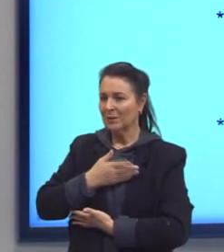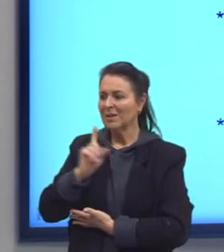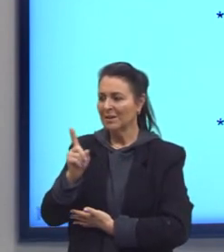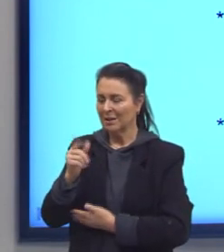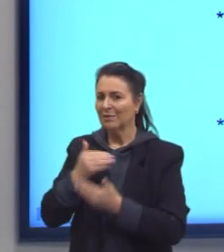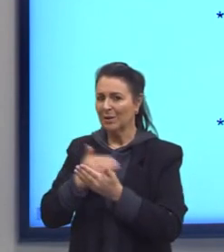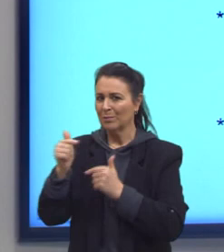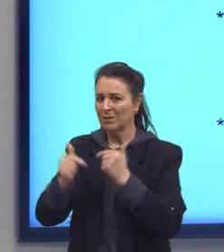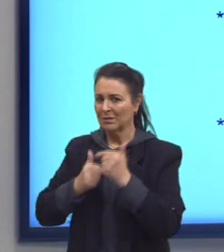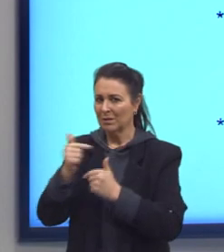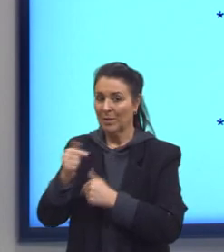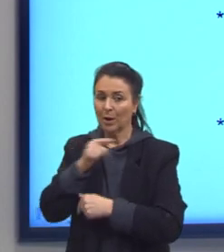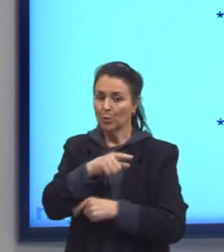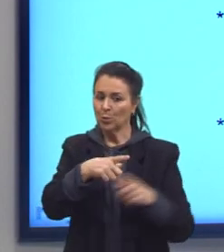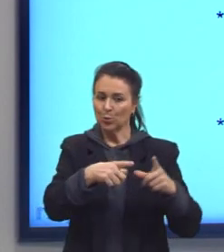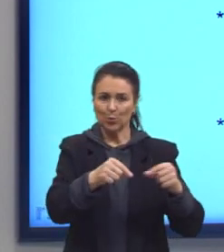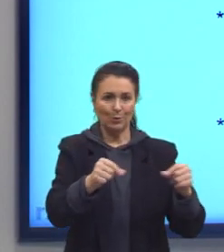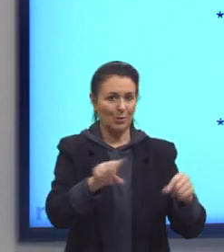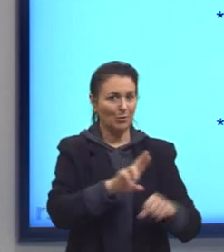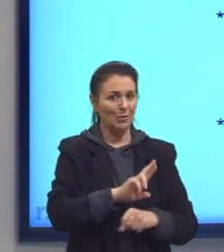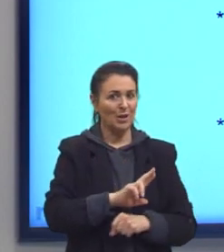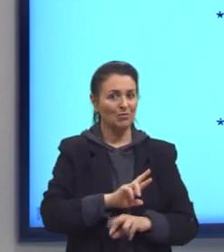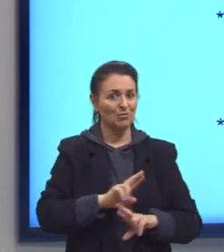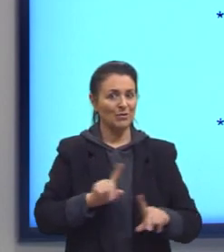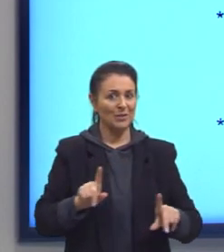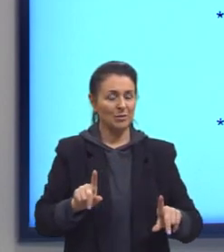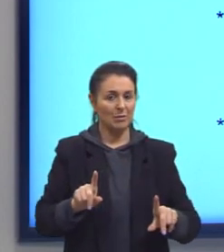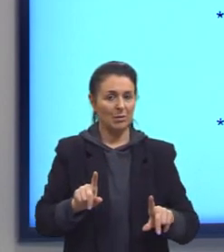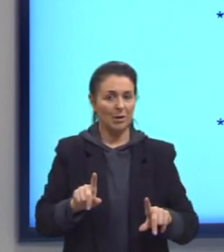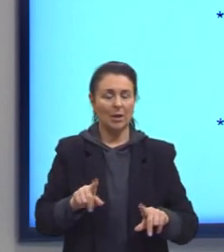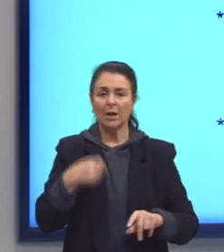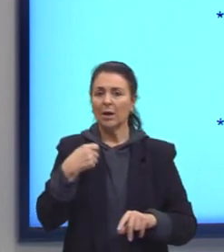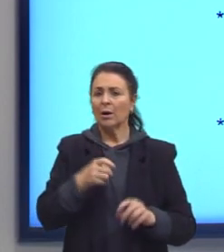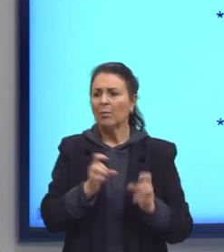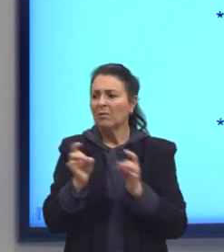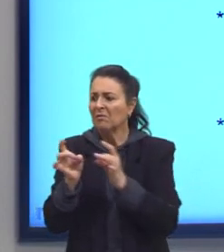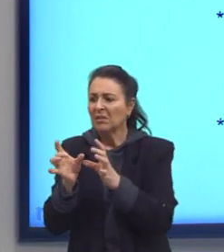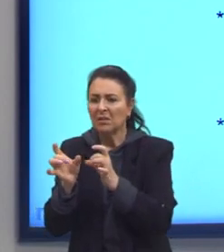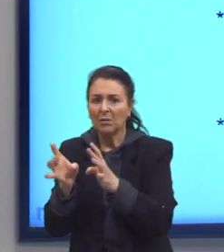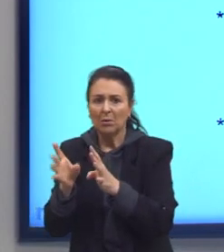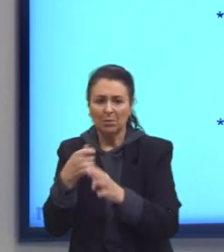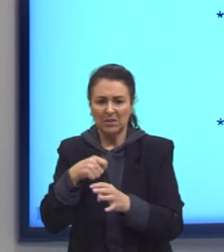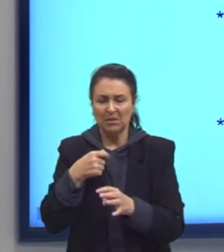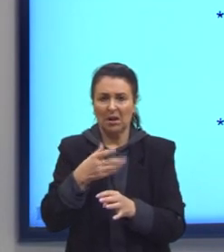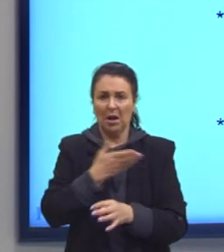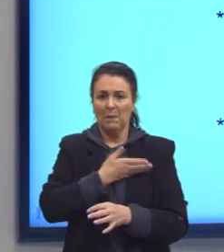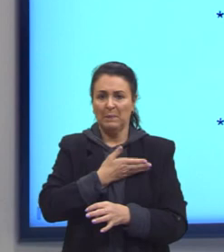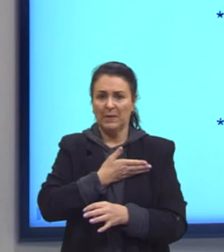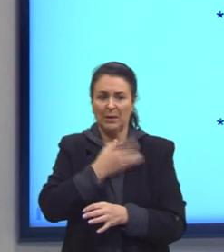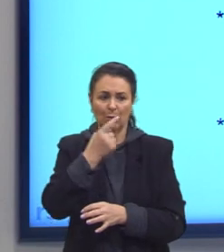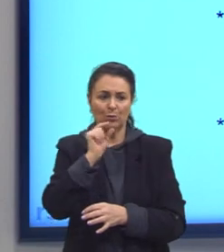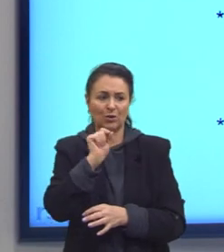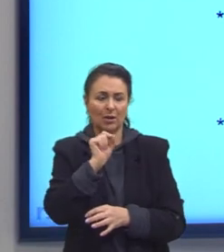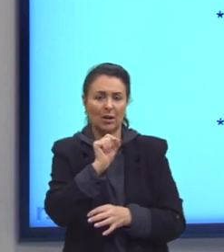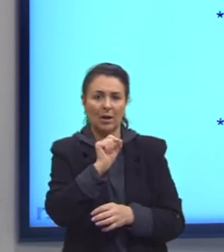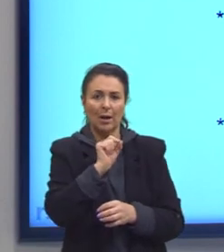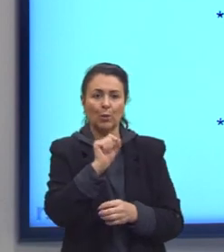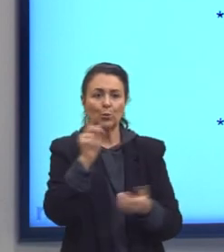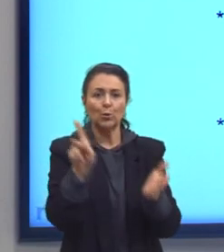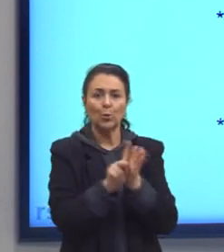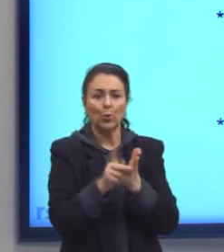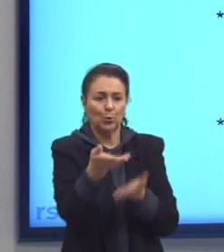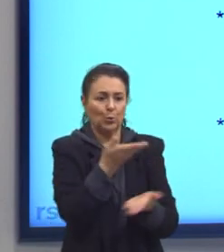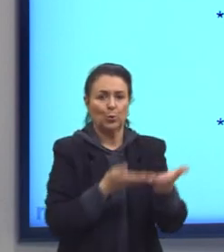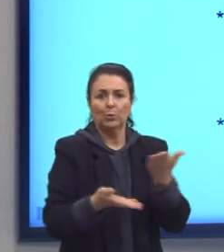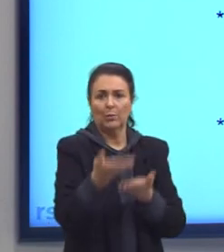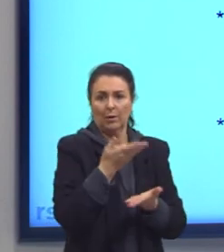Ele cita, inclusive, por exemplo, um vendedor. Não há necessidade do vendedor ser amigo do camarada do mercado para vender, basta que